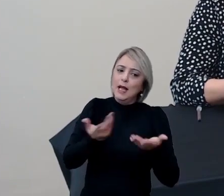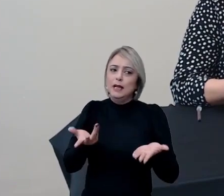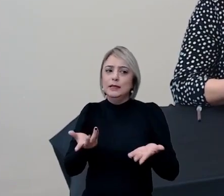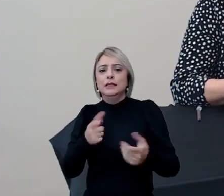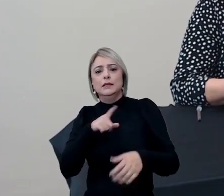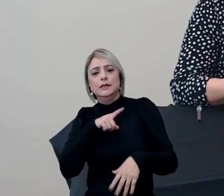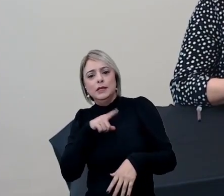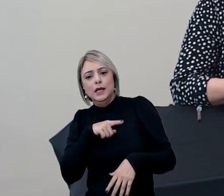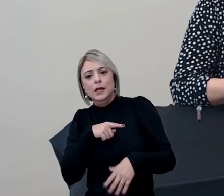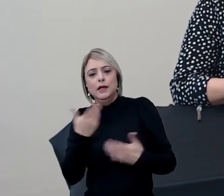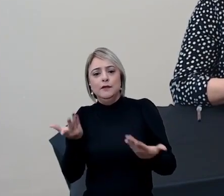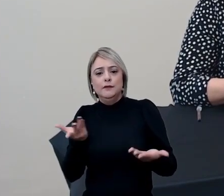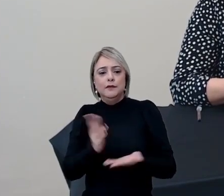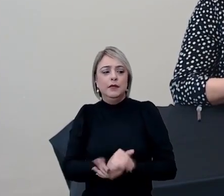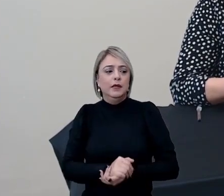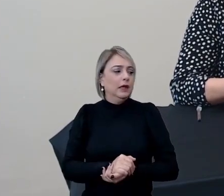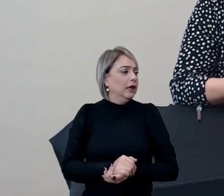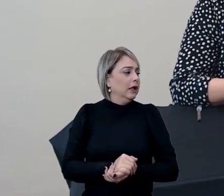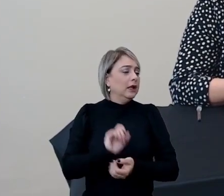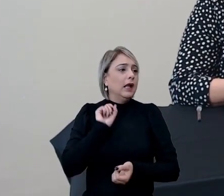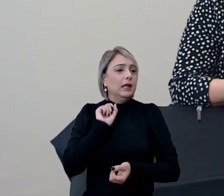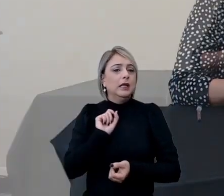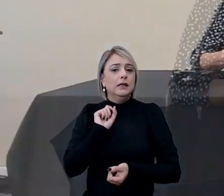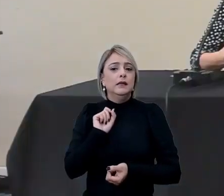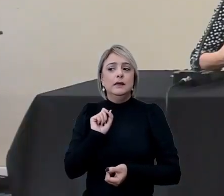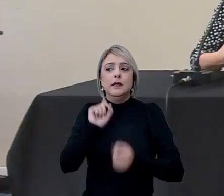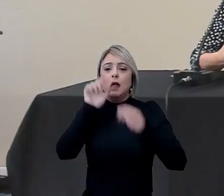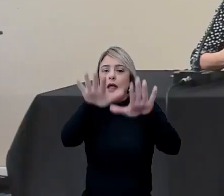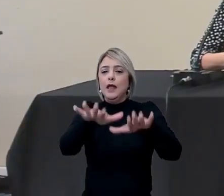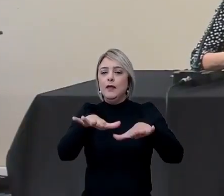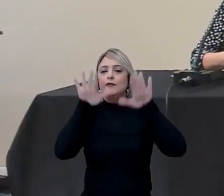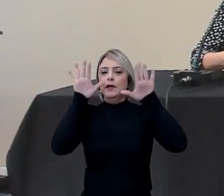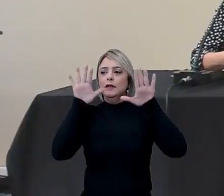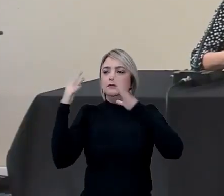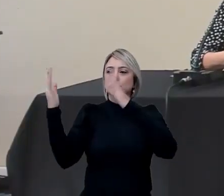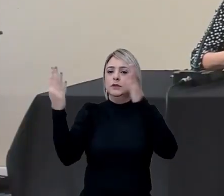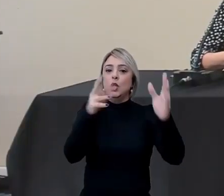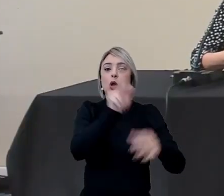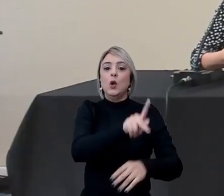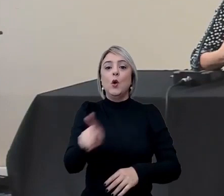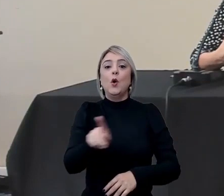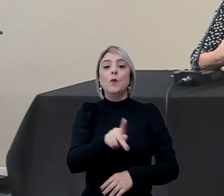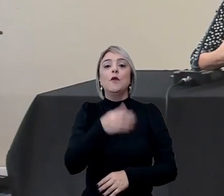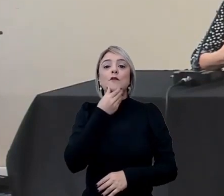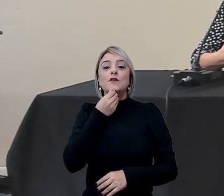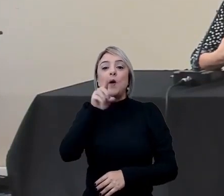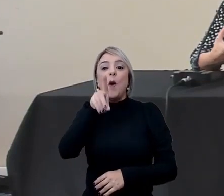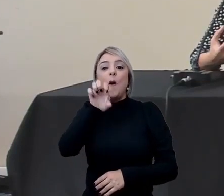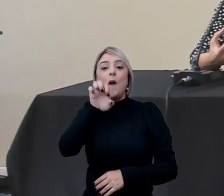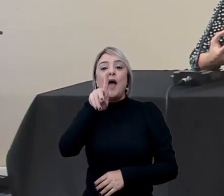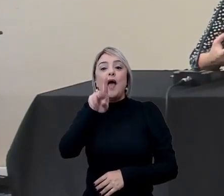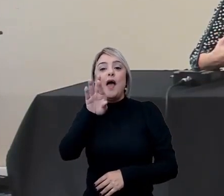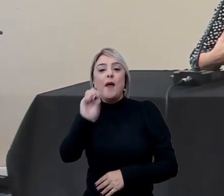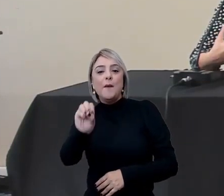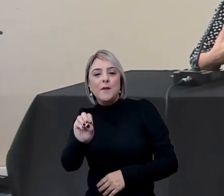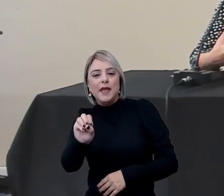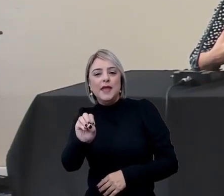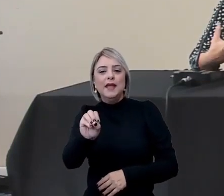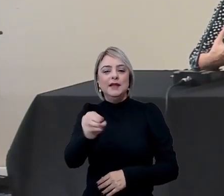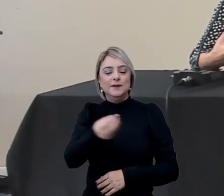teve a oportunidade naquele evento com o professor Pedro Demo, de ter um início